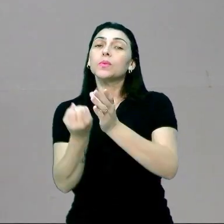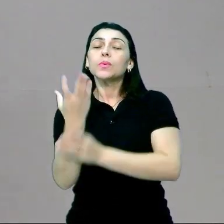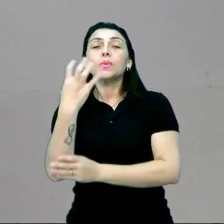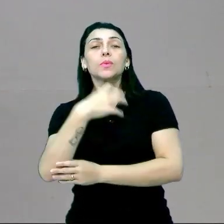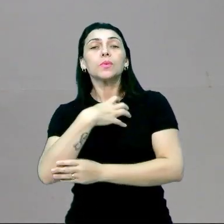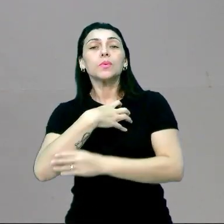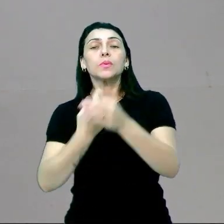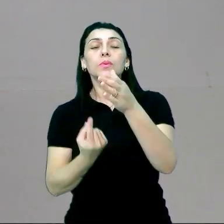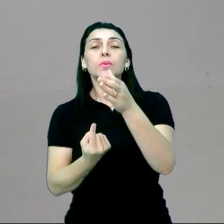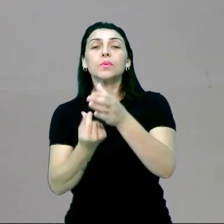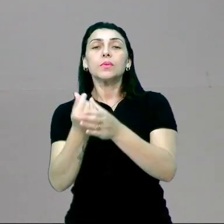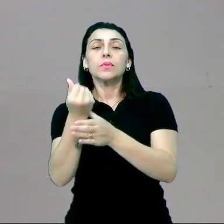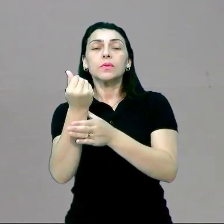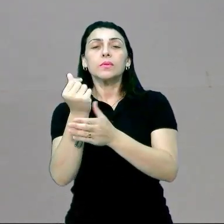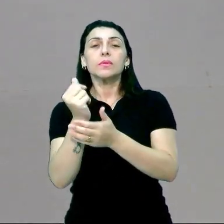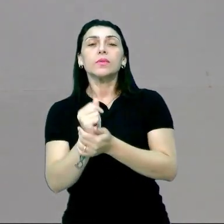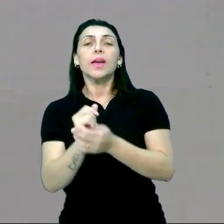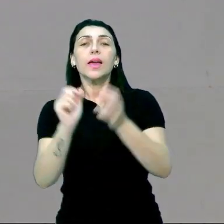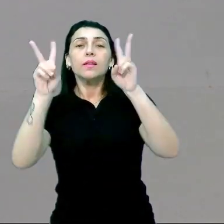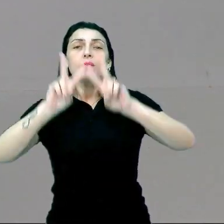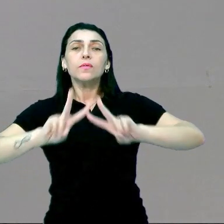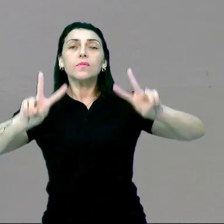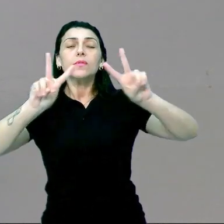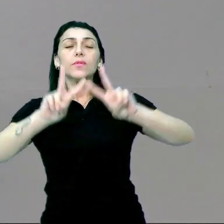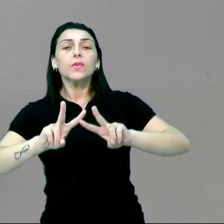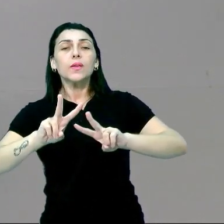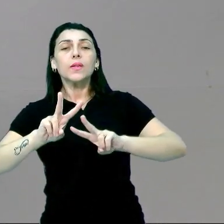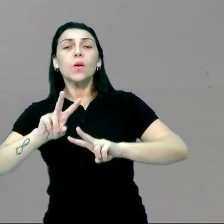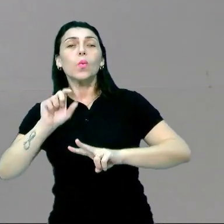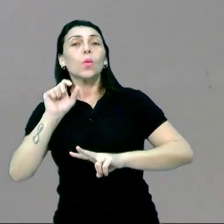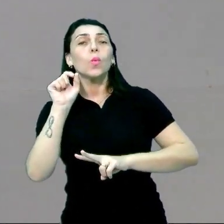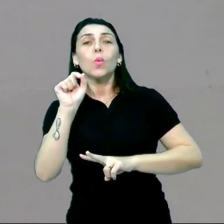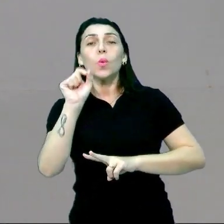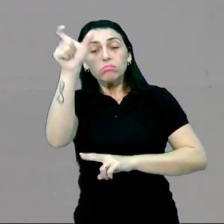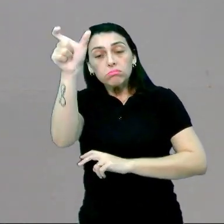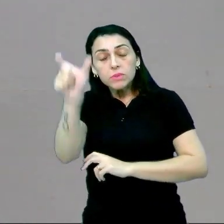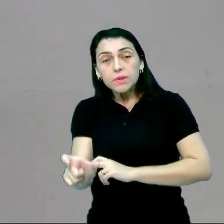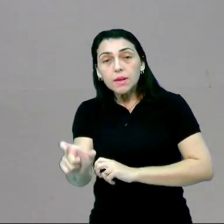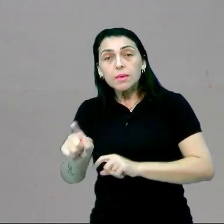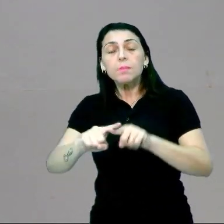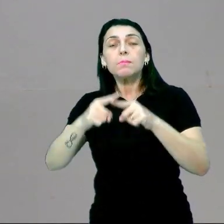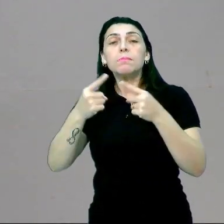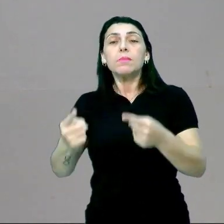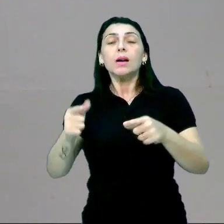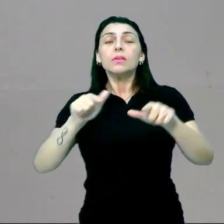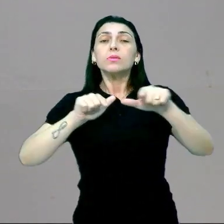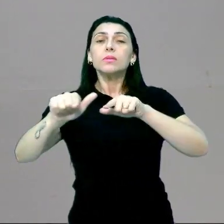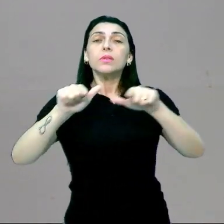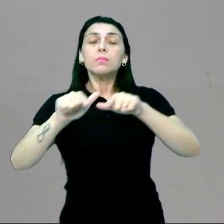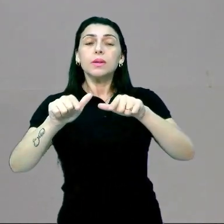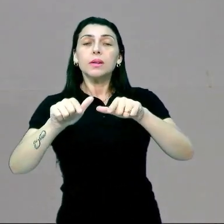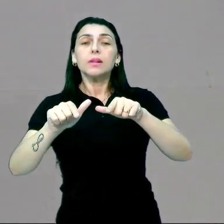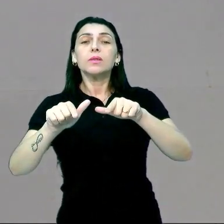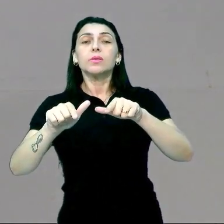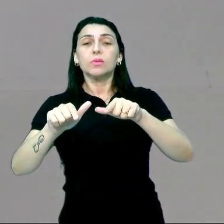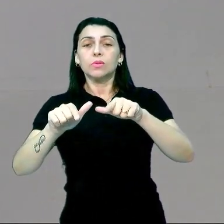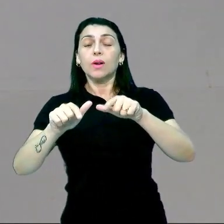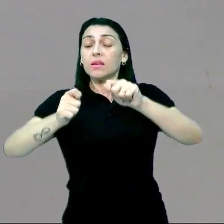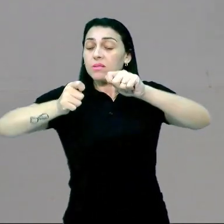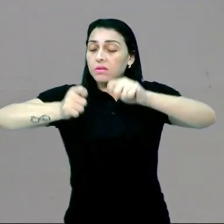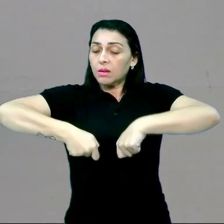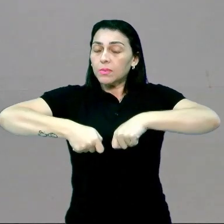produção capitalista, ele visualiza não o ser, mas sim o trabalhador. A